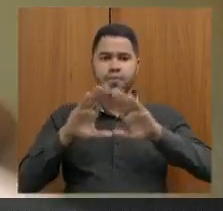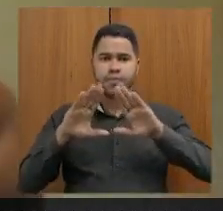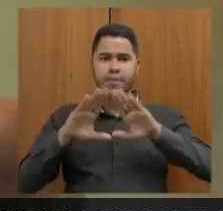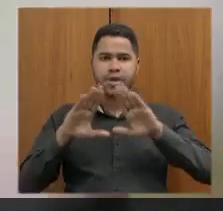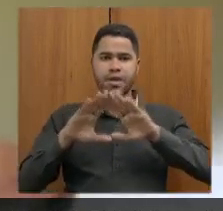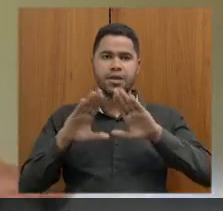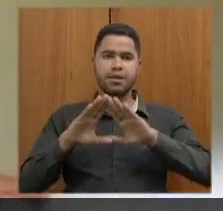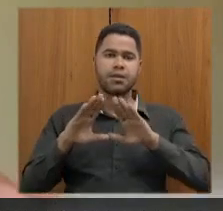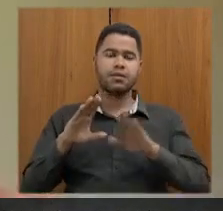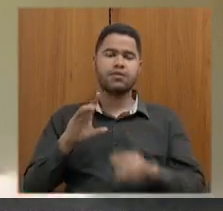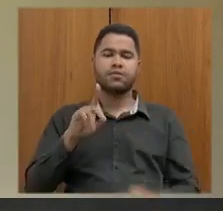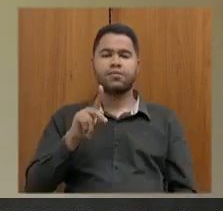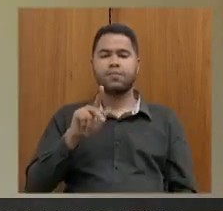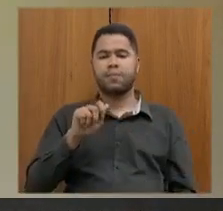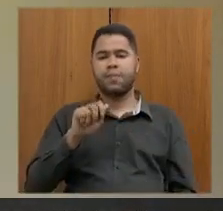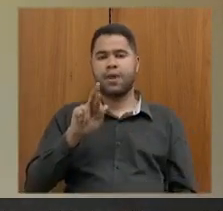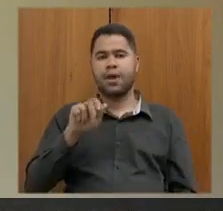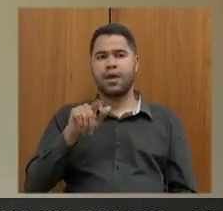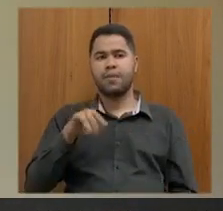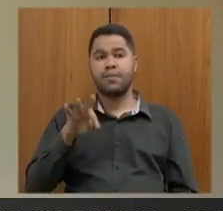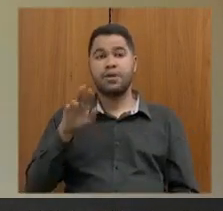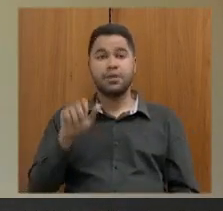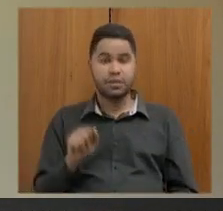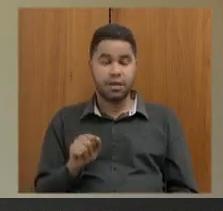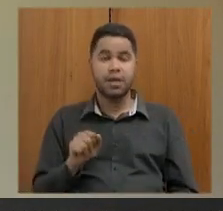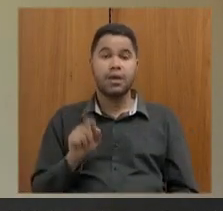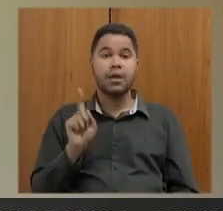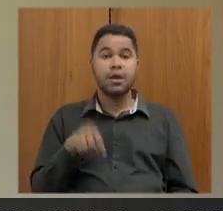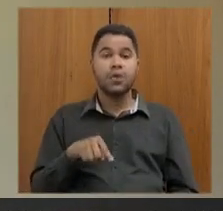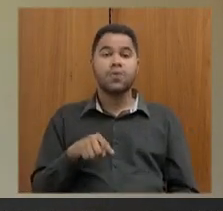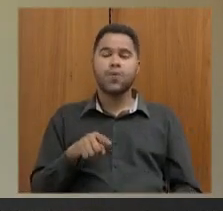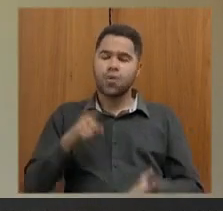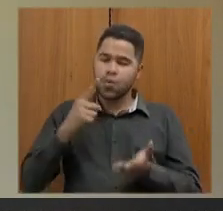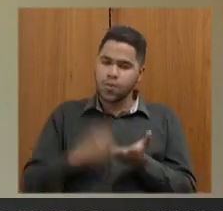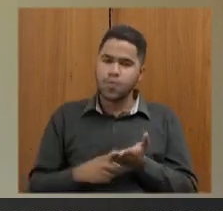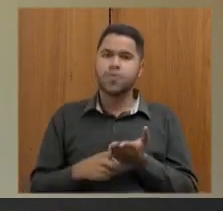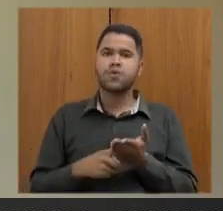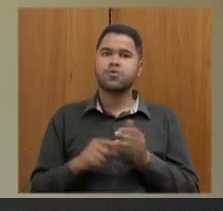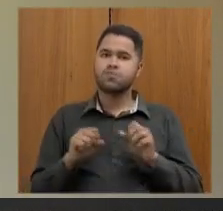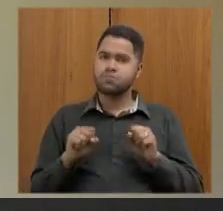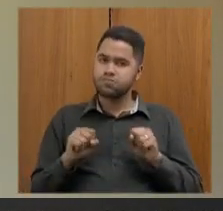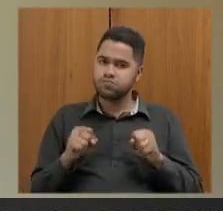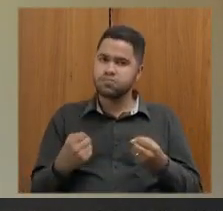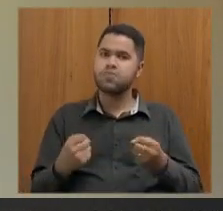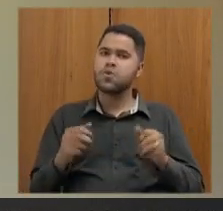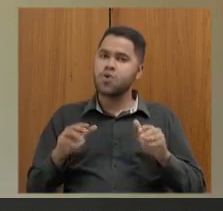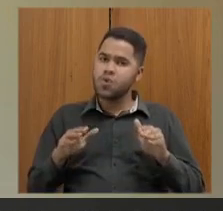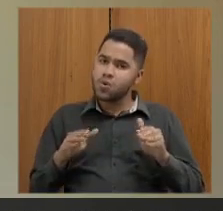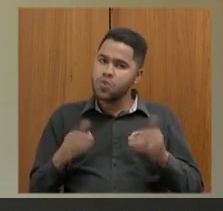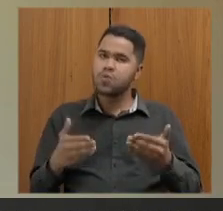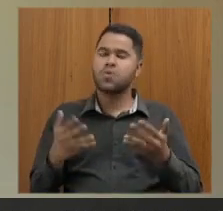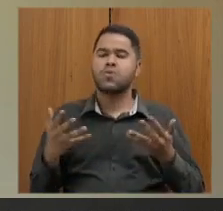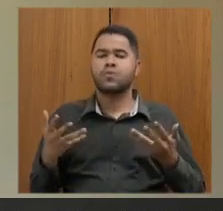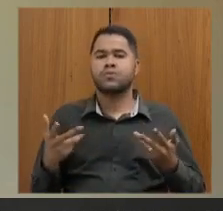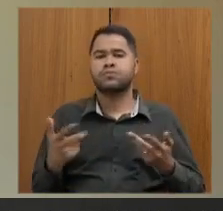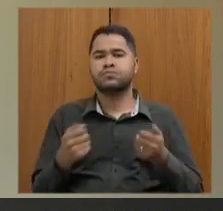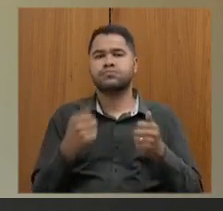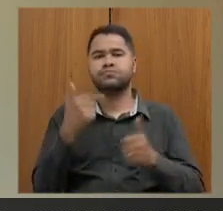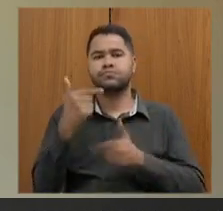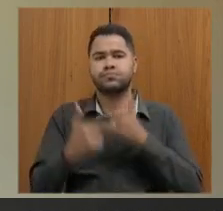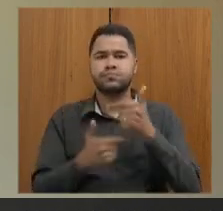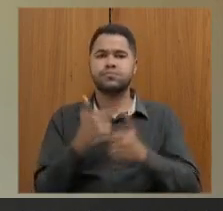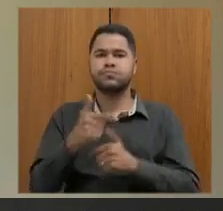que deixa bastante claro aqui evidente o meu compromisso e a minha preocupação com a qualidade dos serviços